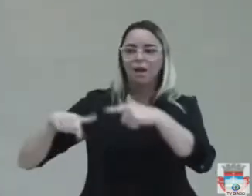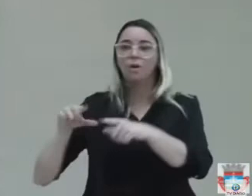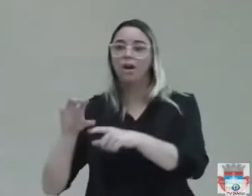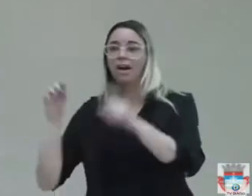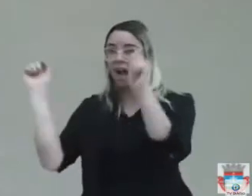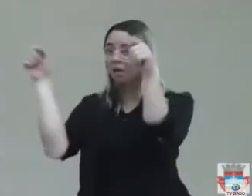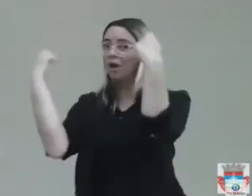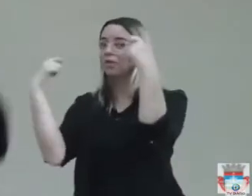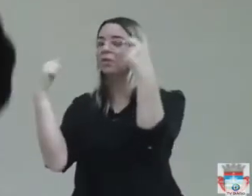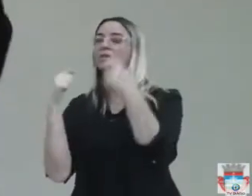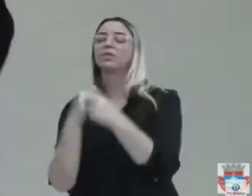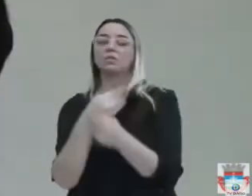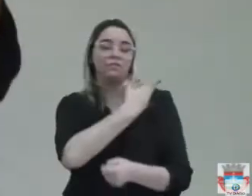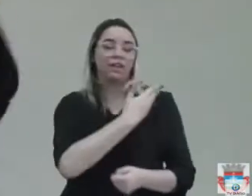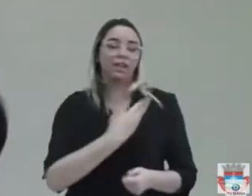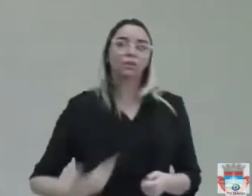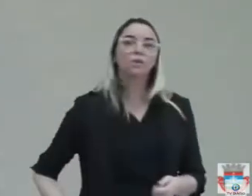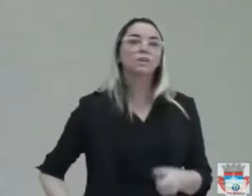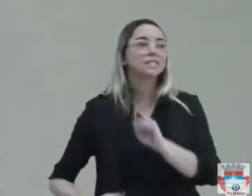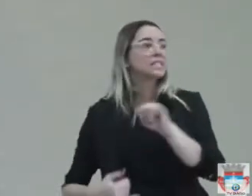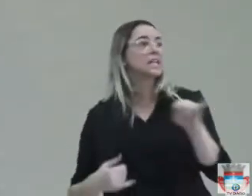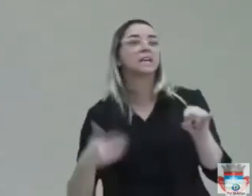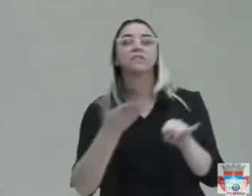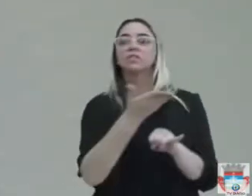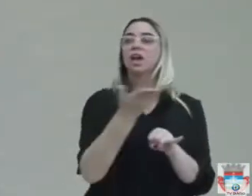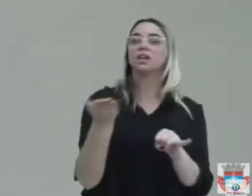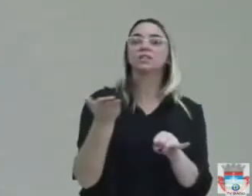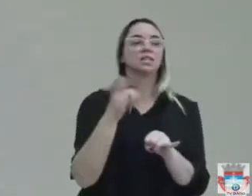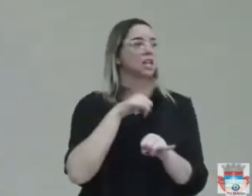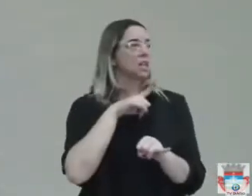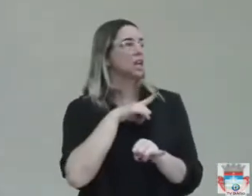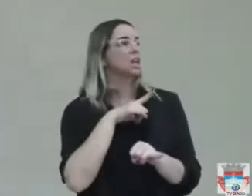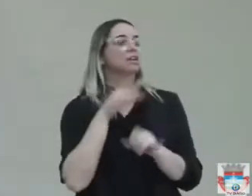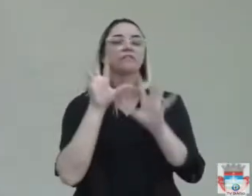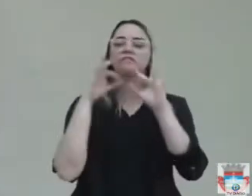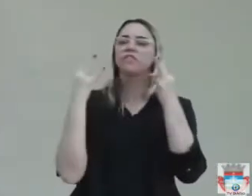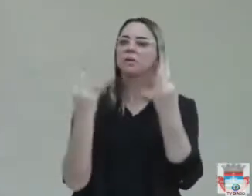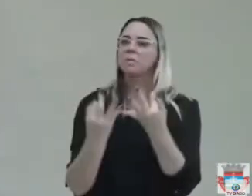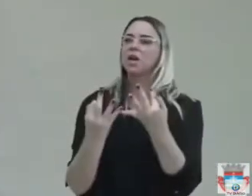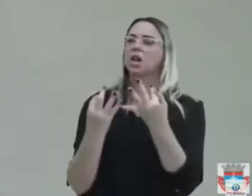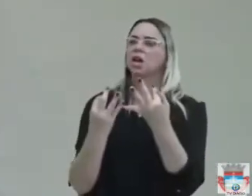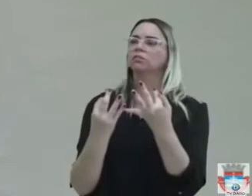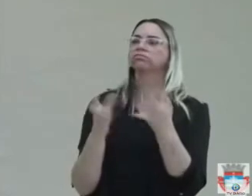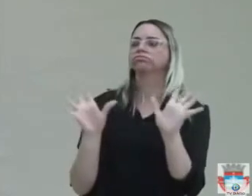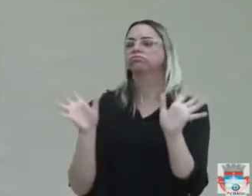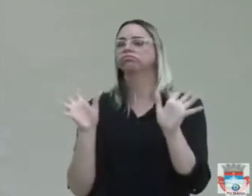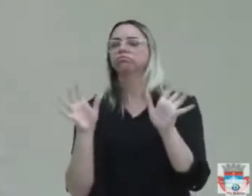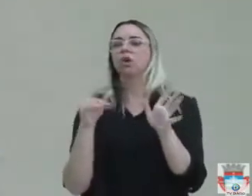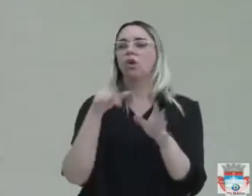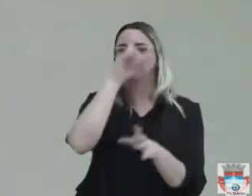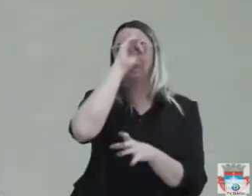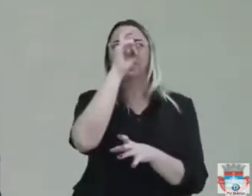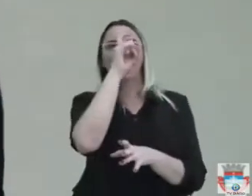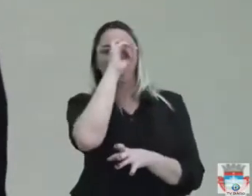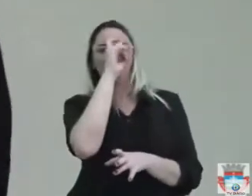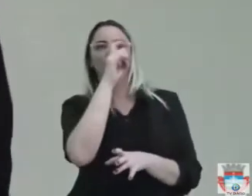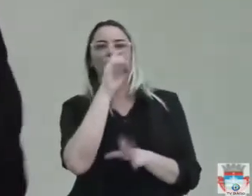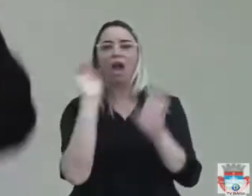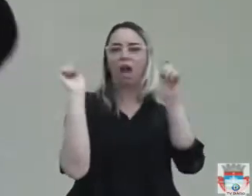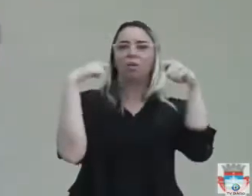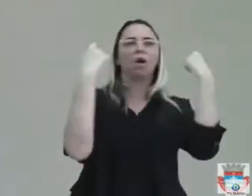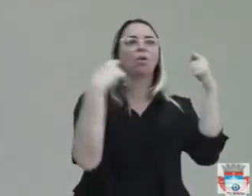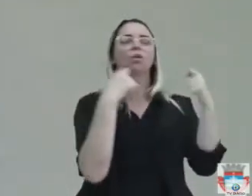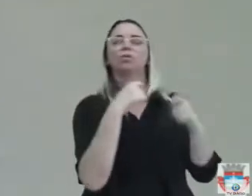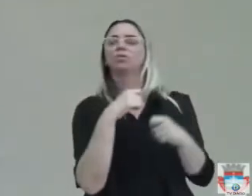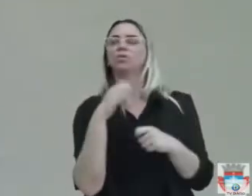Pernambuco com esse governador, se alguém de vocês aí tiver um parente que precisou de ir no hospital regional em Caruaru, de ir no hospital regional